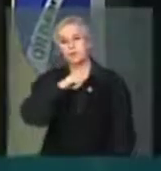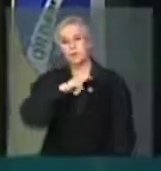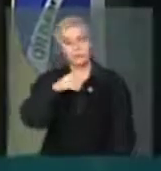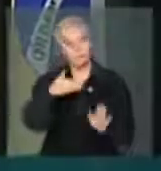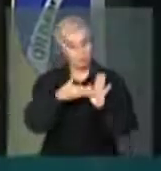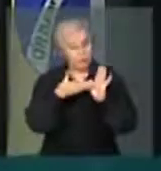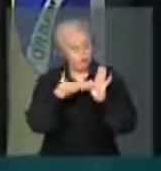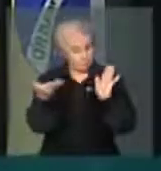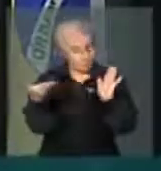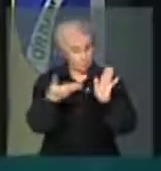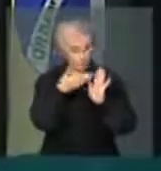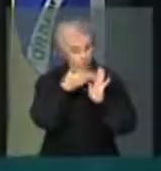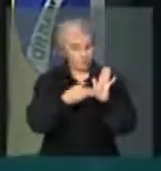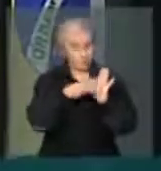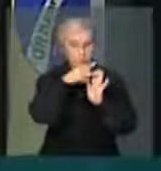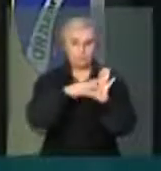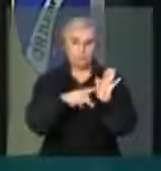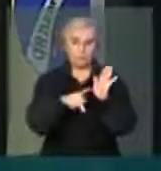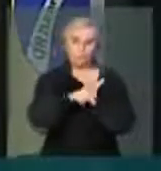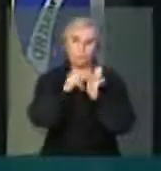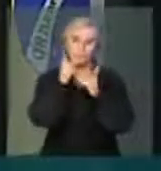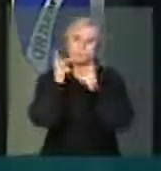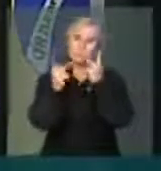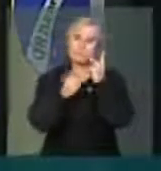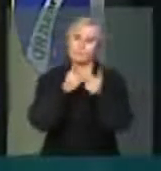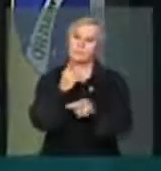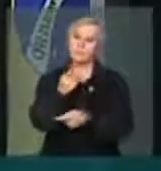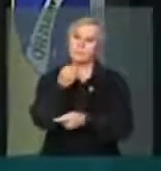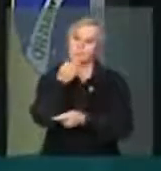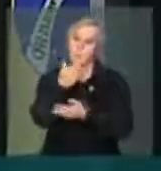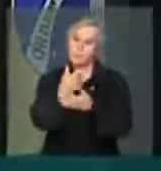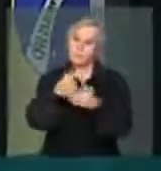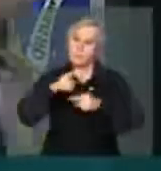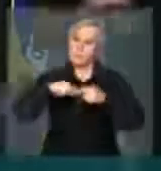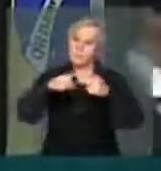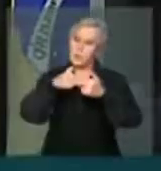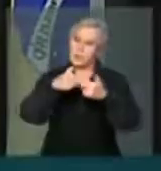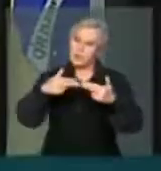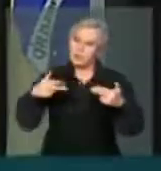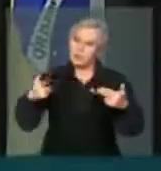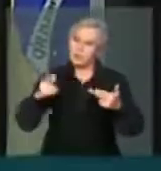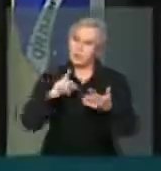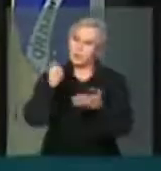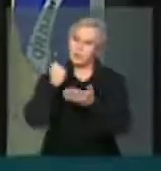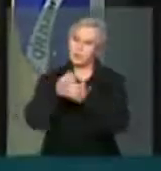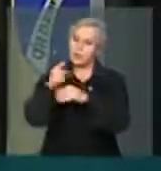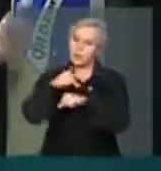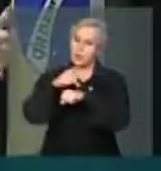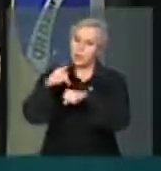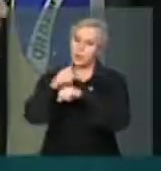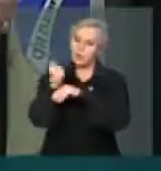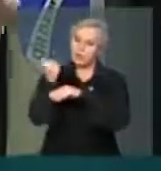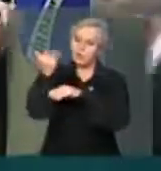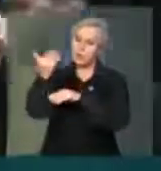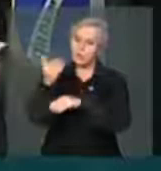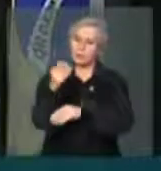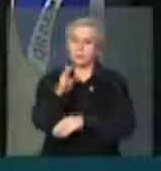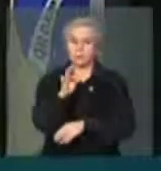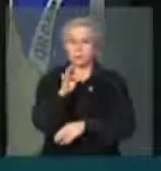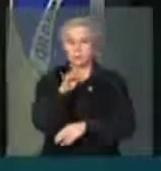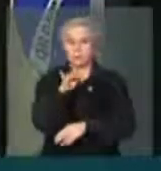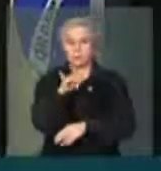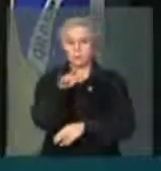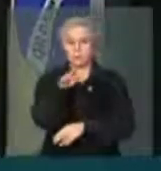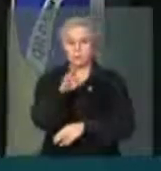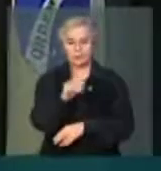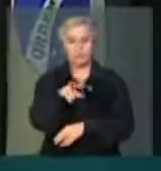medida provisória para citar bens, mercadorias que são importadas, o trigo que vai atingir